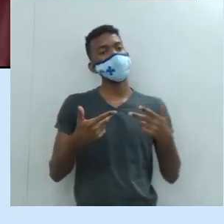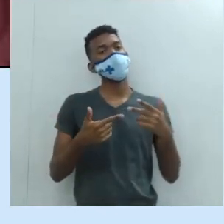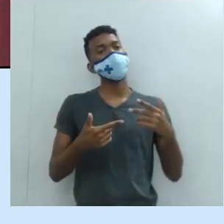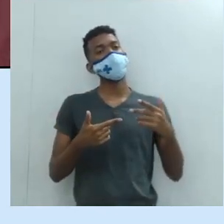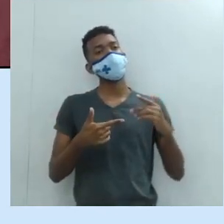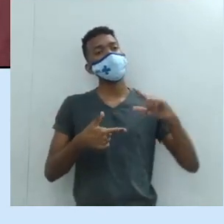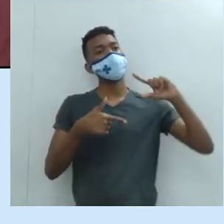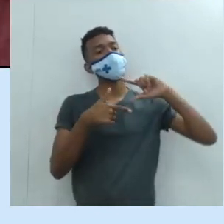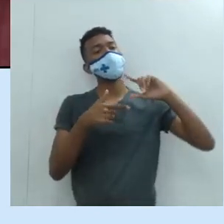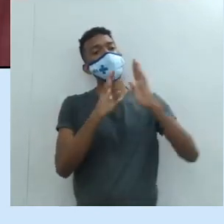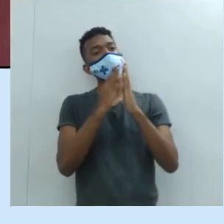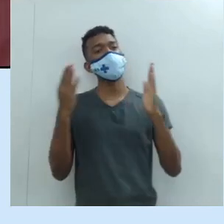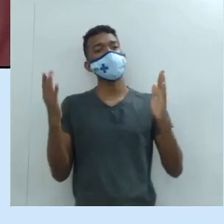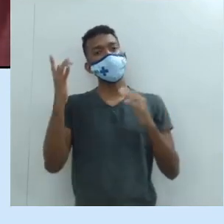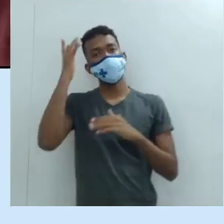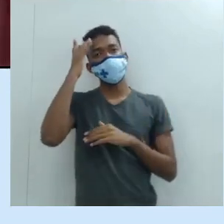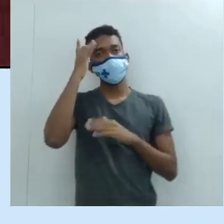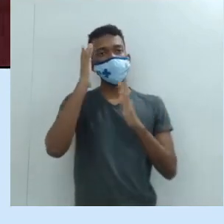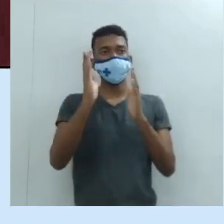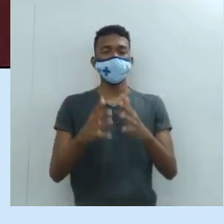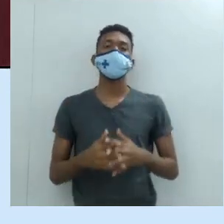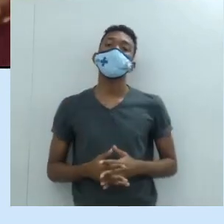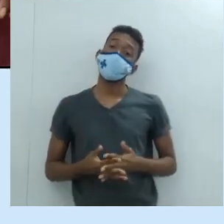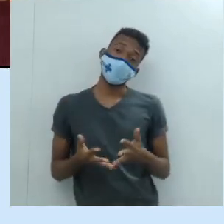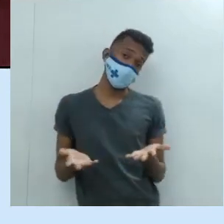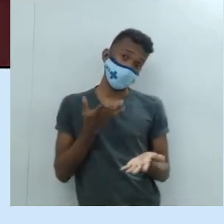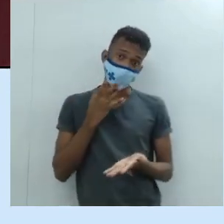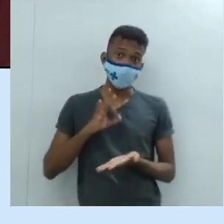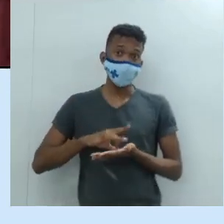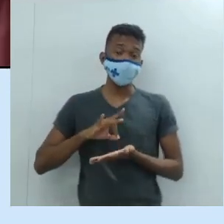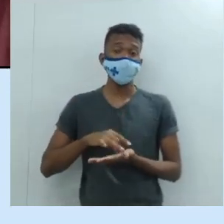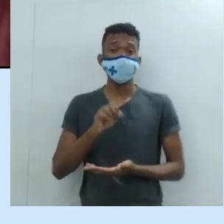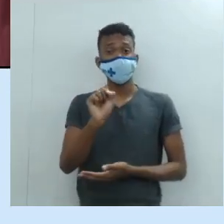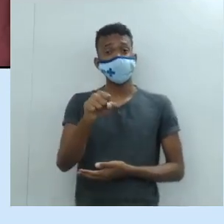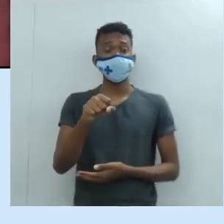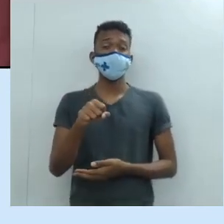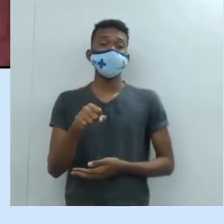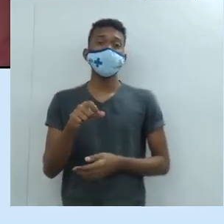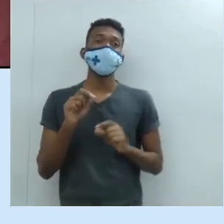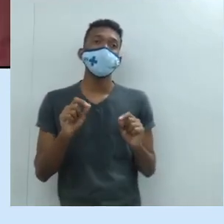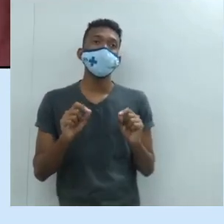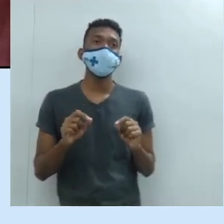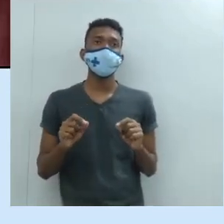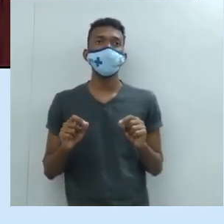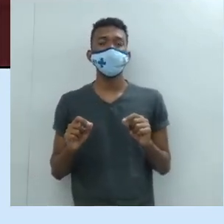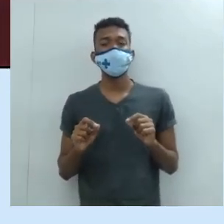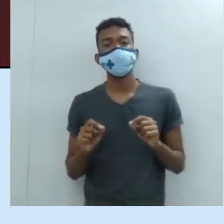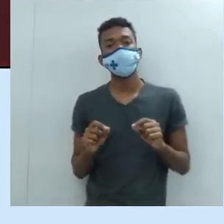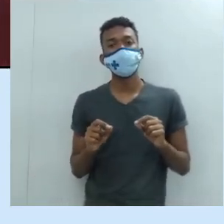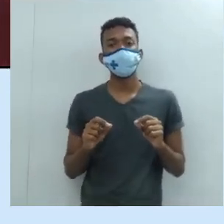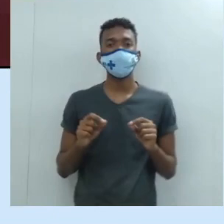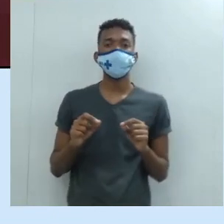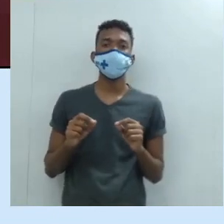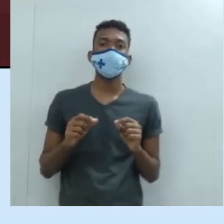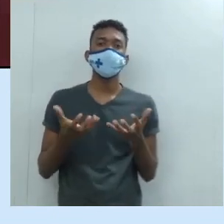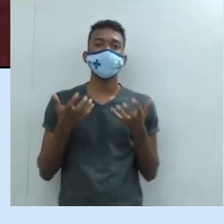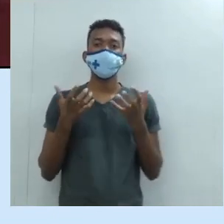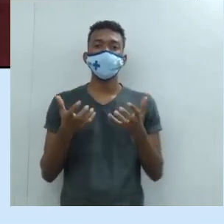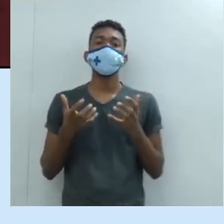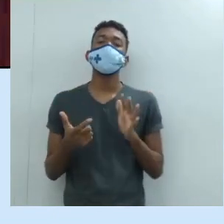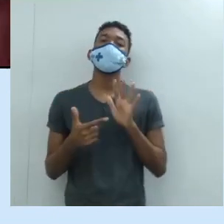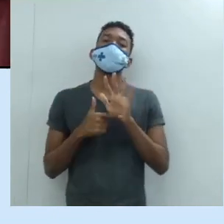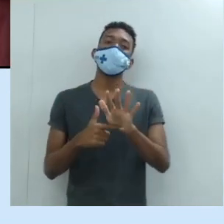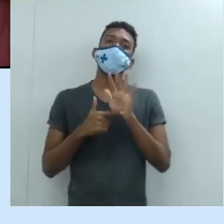bibliotecas formais. Na realidade, nós temos aí grandes contribuições dos